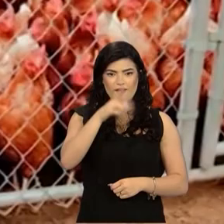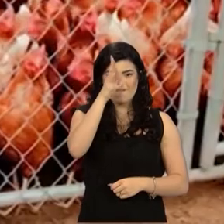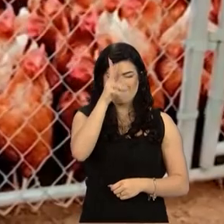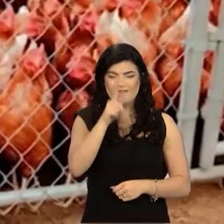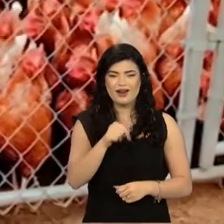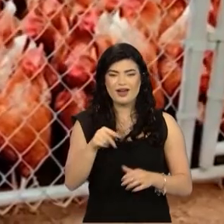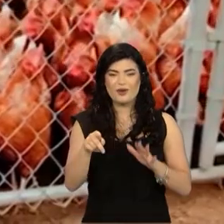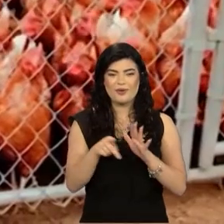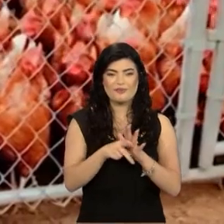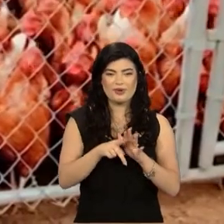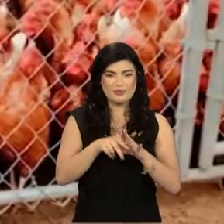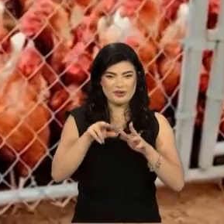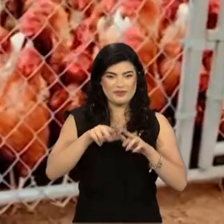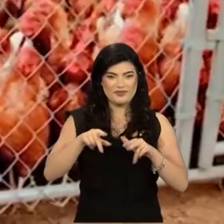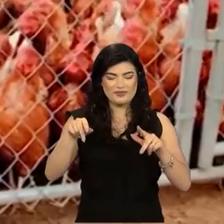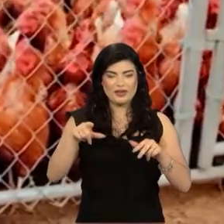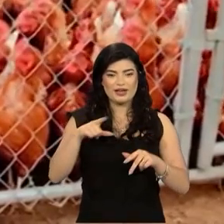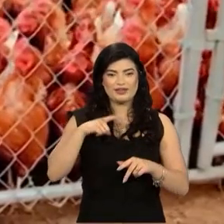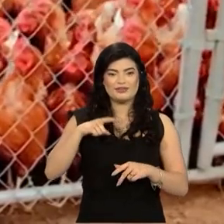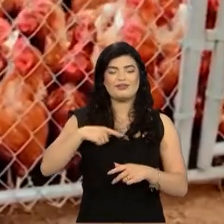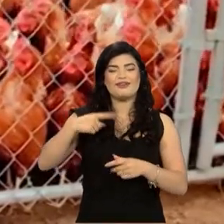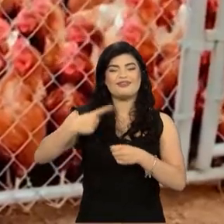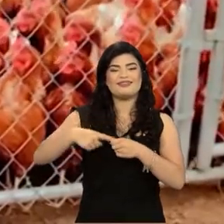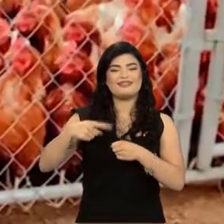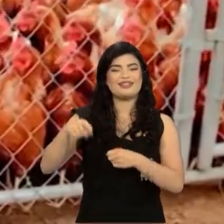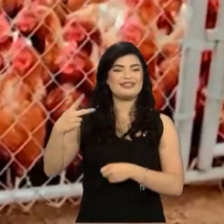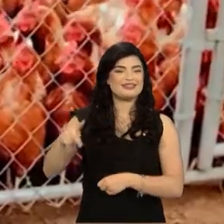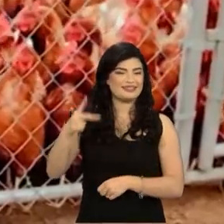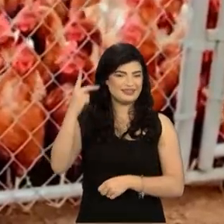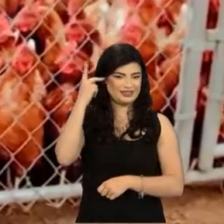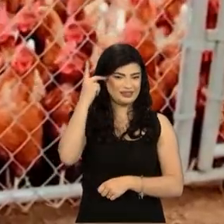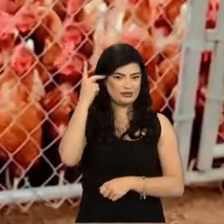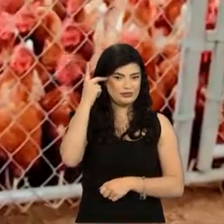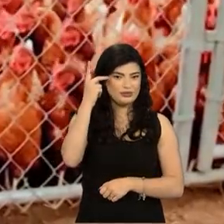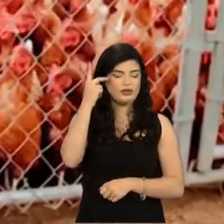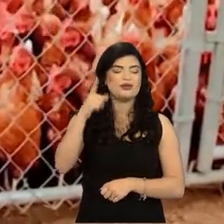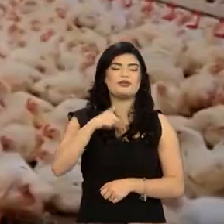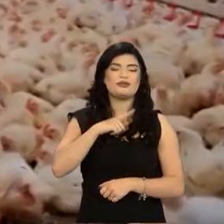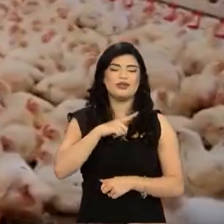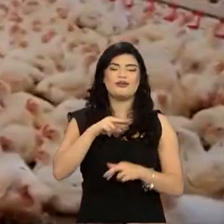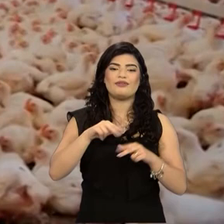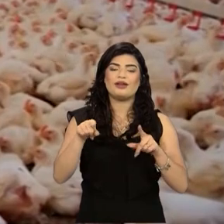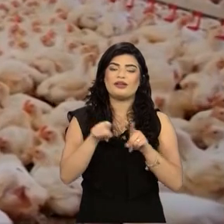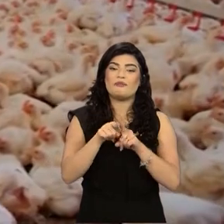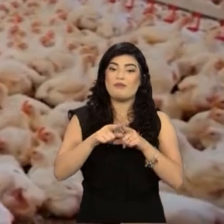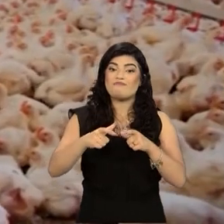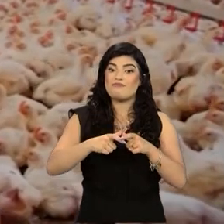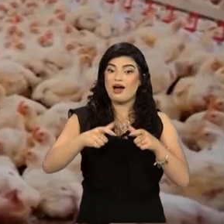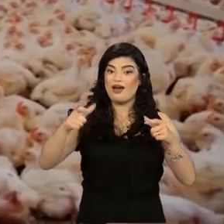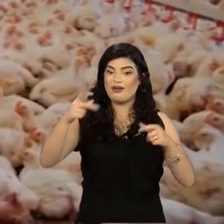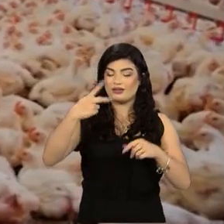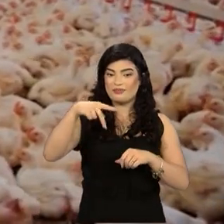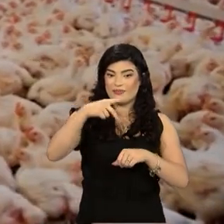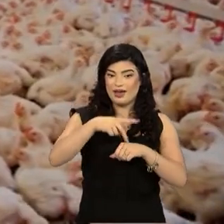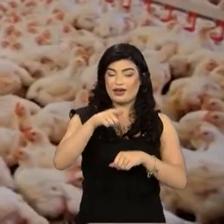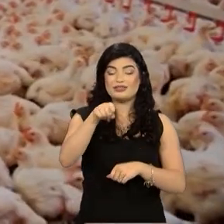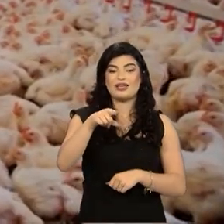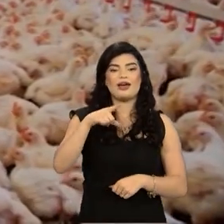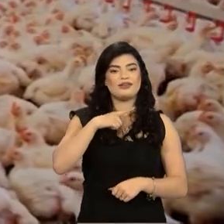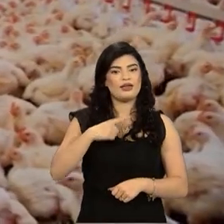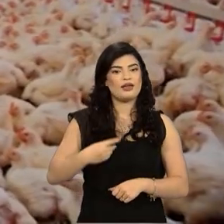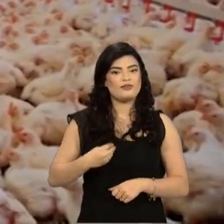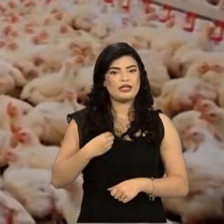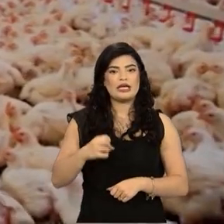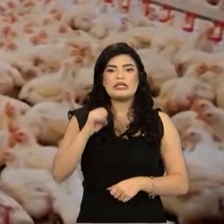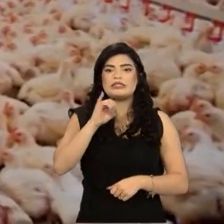frigorífico de aves que fica no interior de São Paulo e que também é um dos maiores do país, tudo aquilo que não